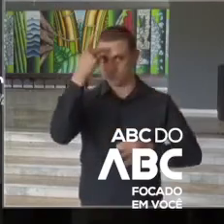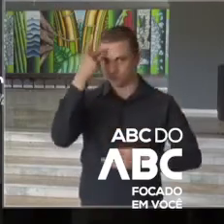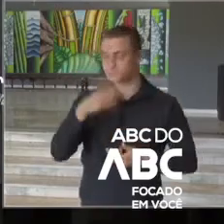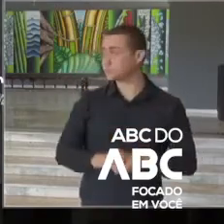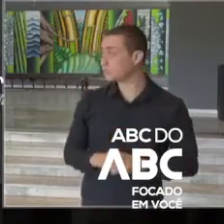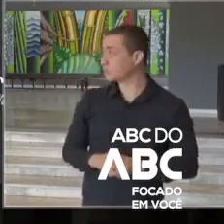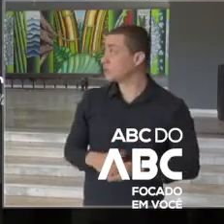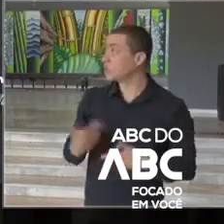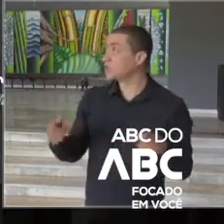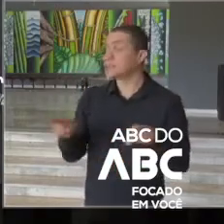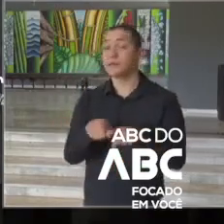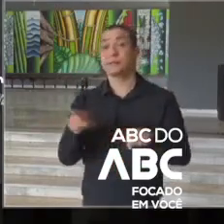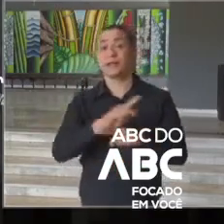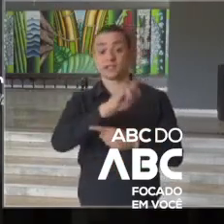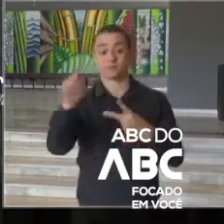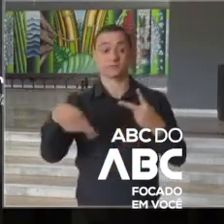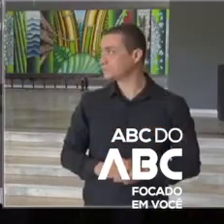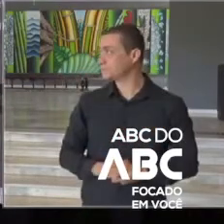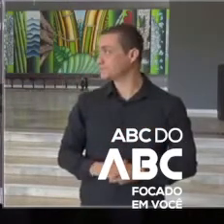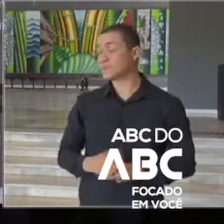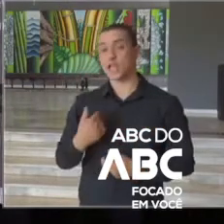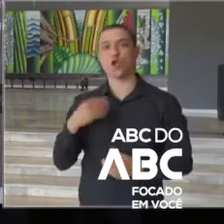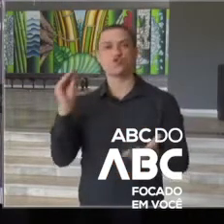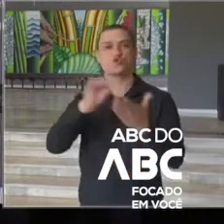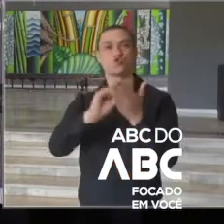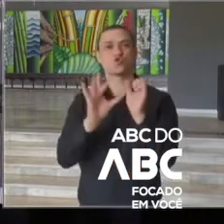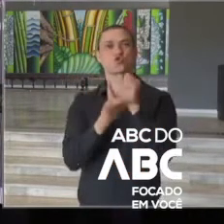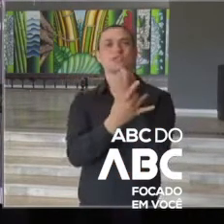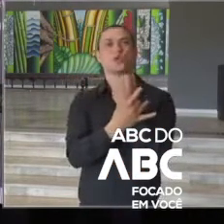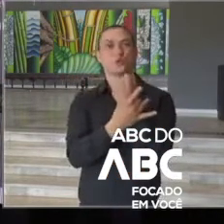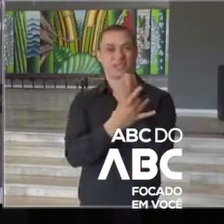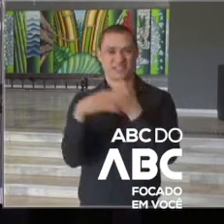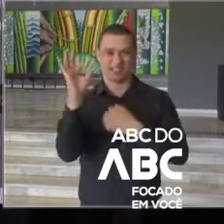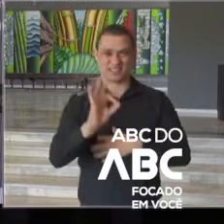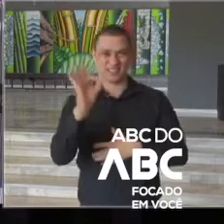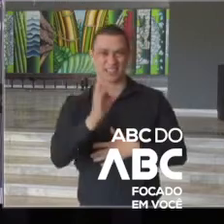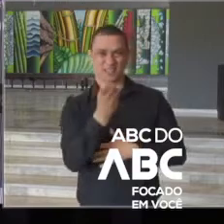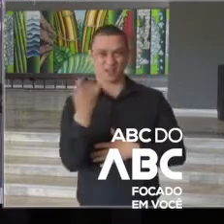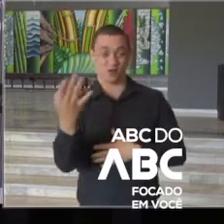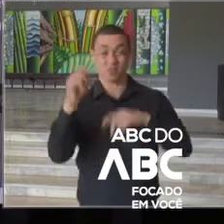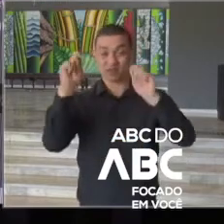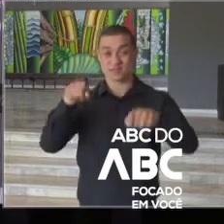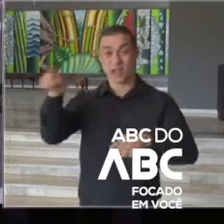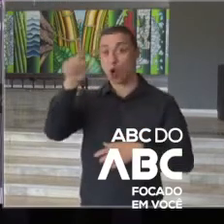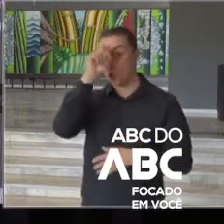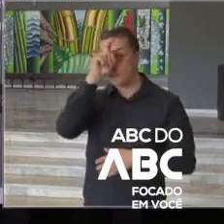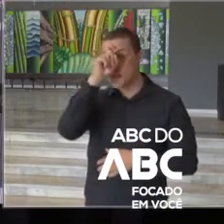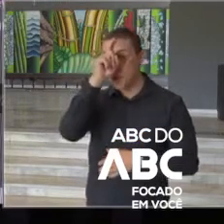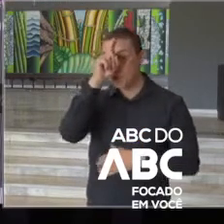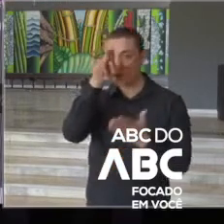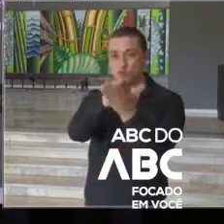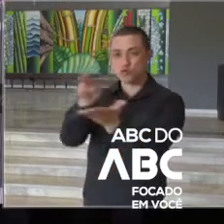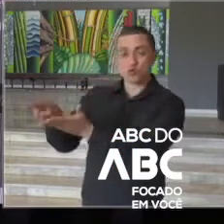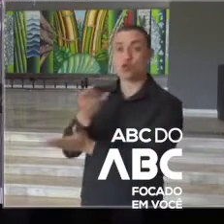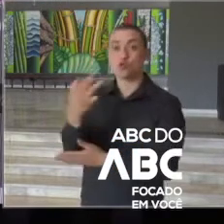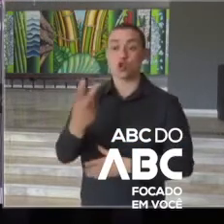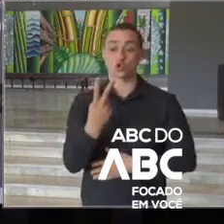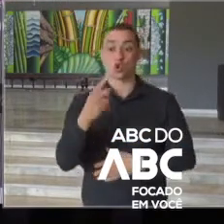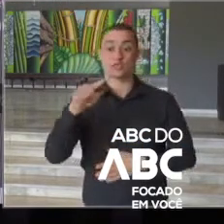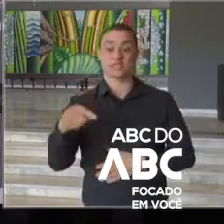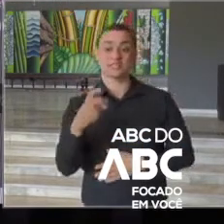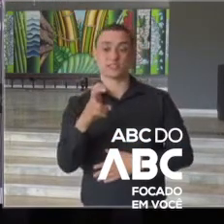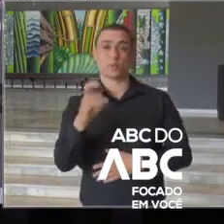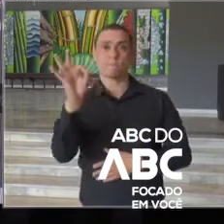de 75% a 70%, além de permanecer por 28 dias consecutivos na etapa